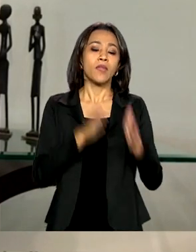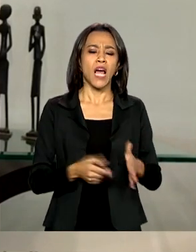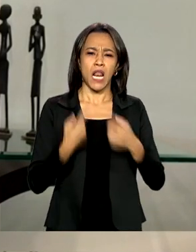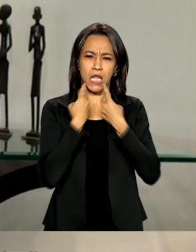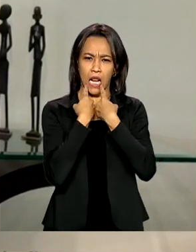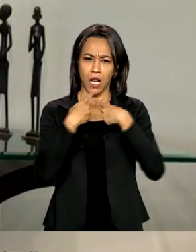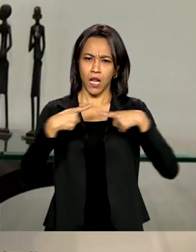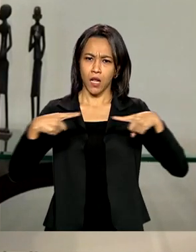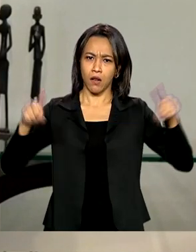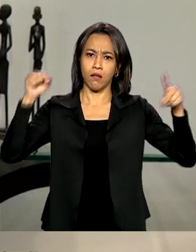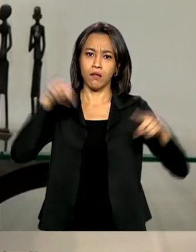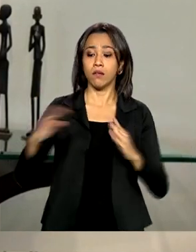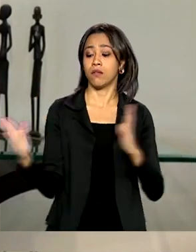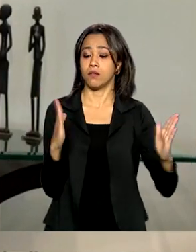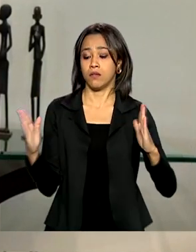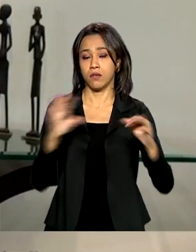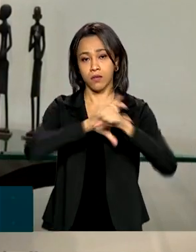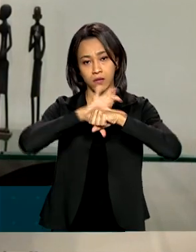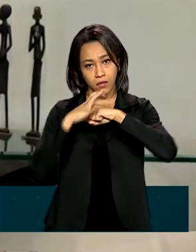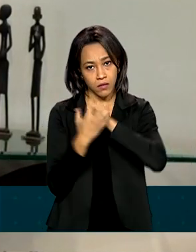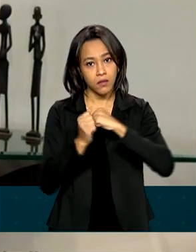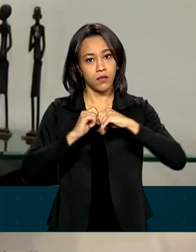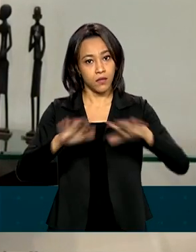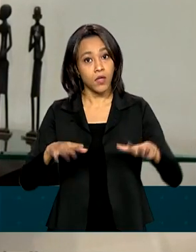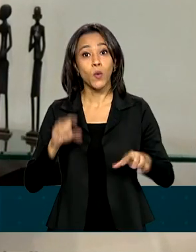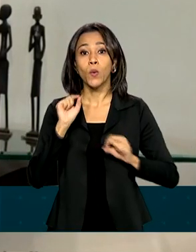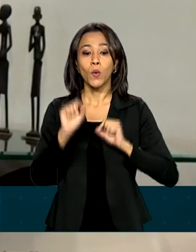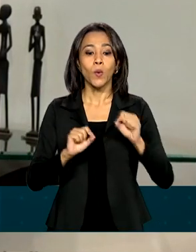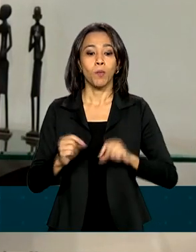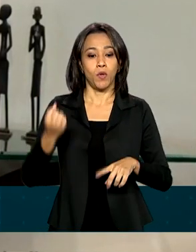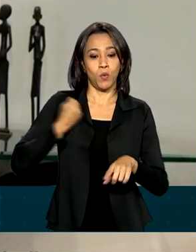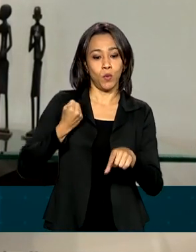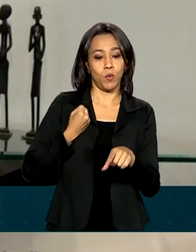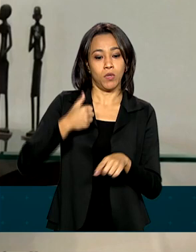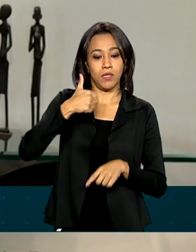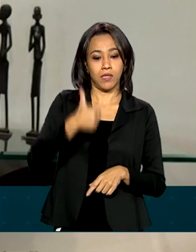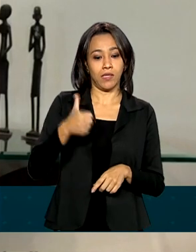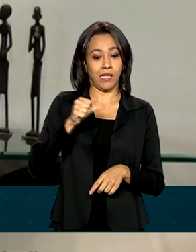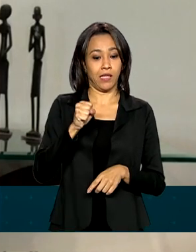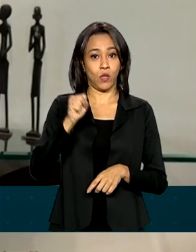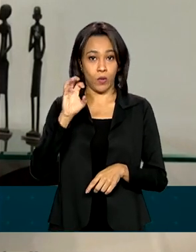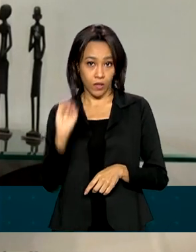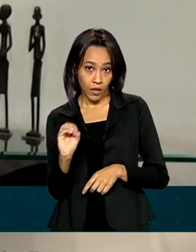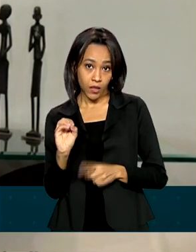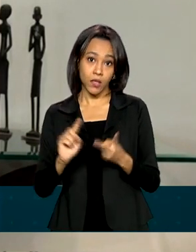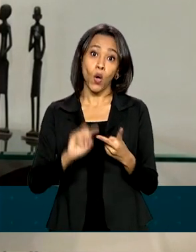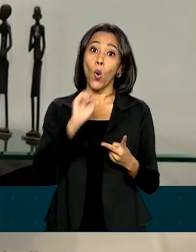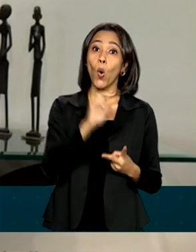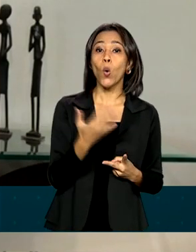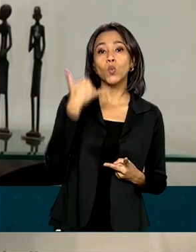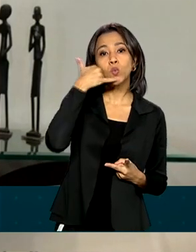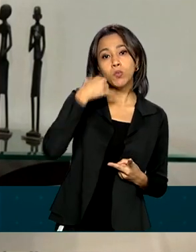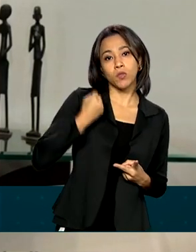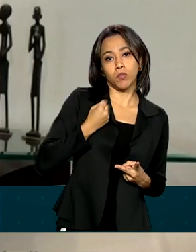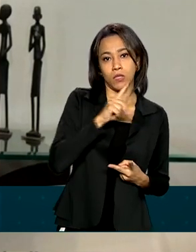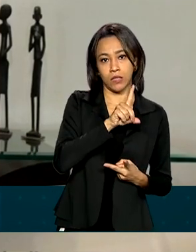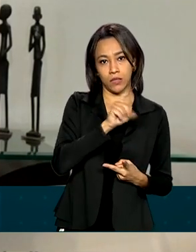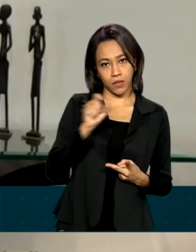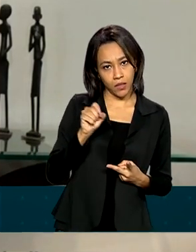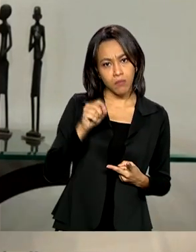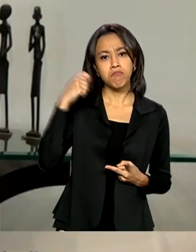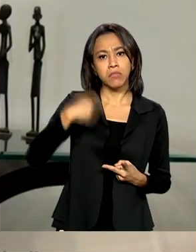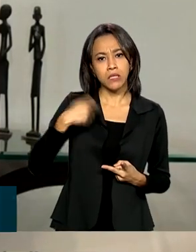nesse período de pandemia pela central DISC-180 ou pelo serviço DISC-100 deverão ser